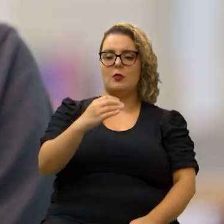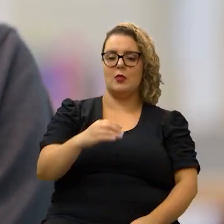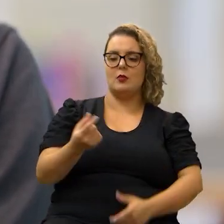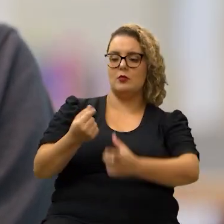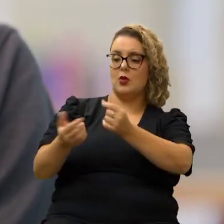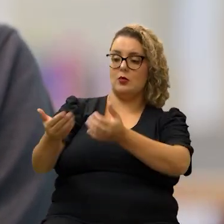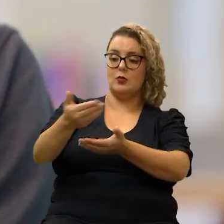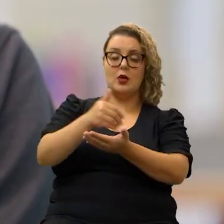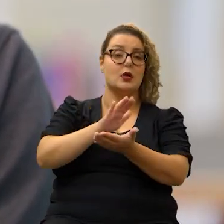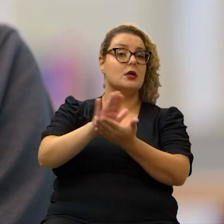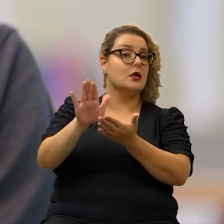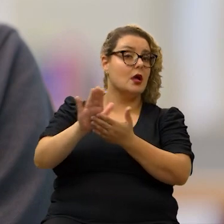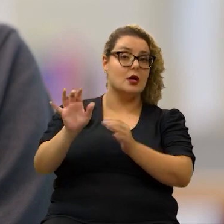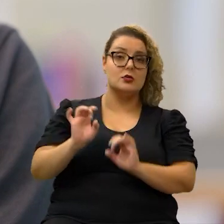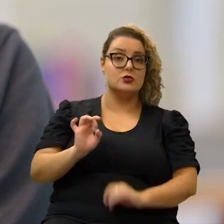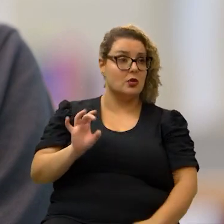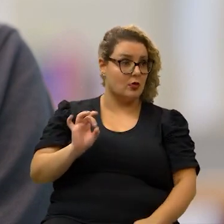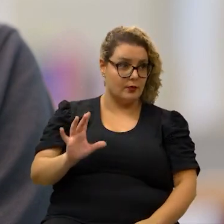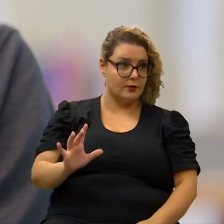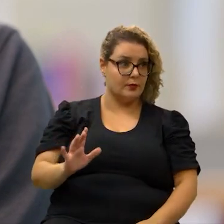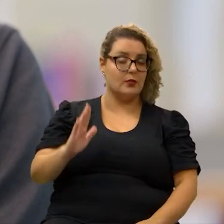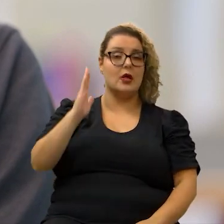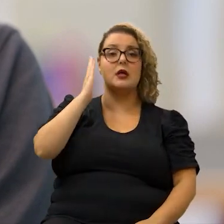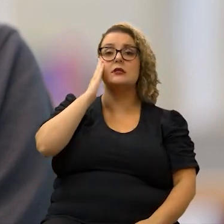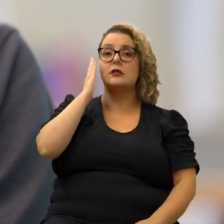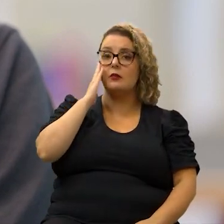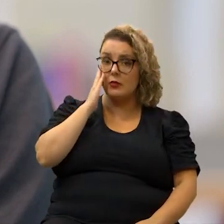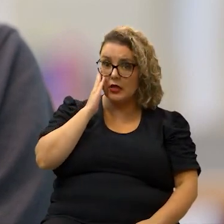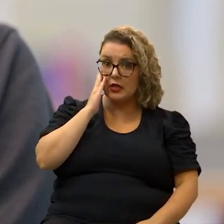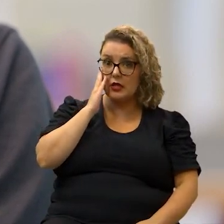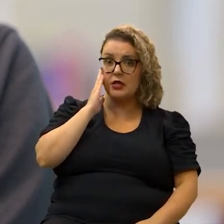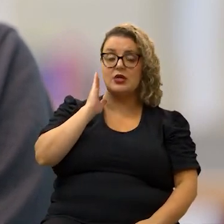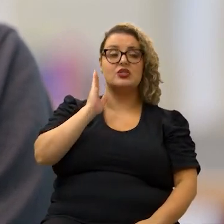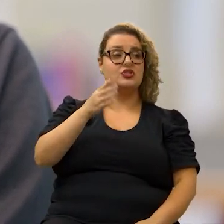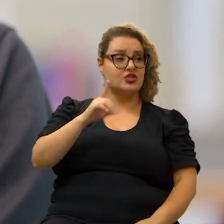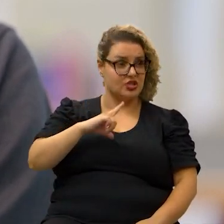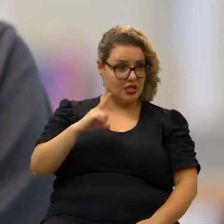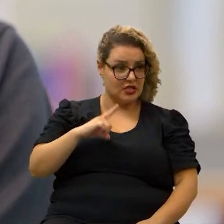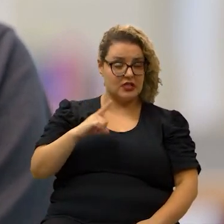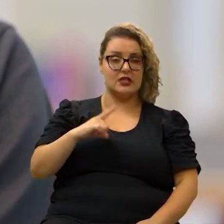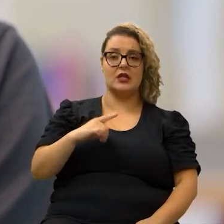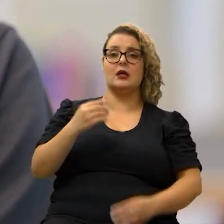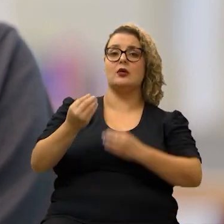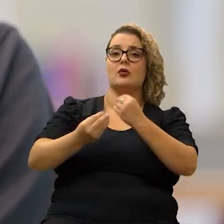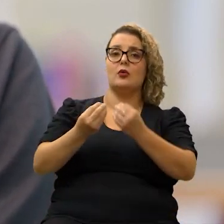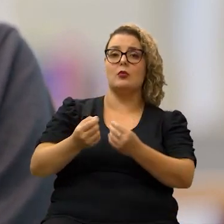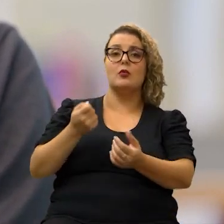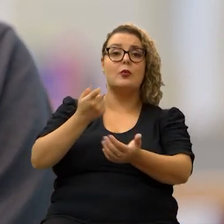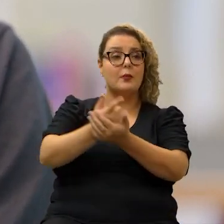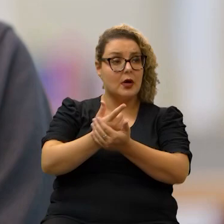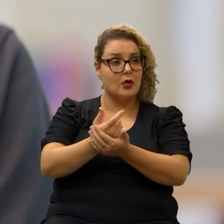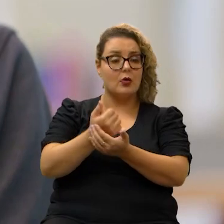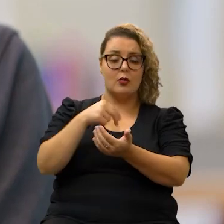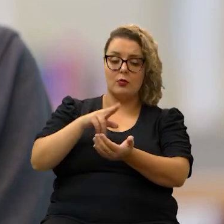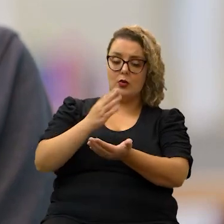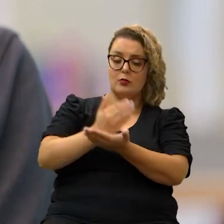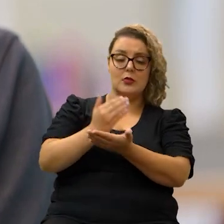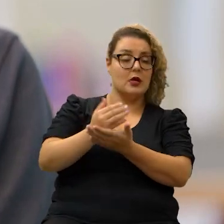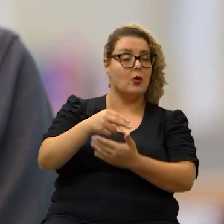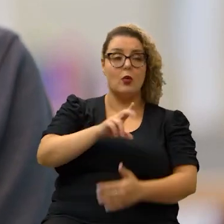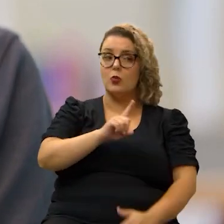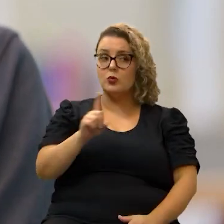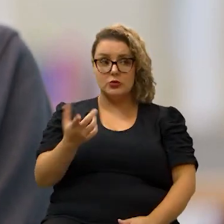receita e gastos para você saber se exatamente você tem ainda espaço para fazer uma compra ou não